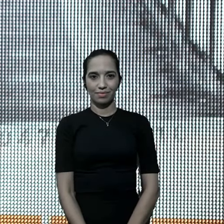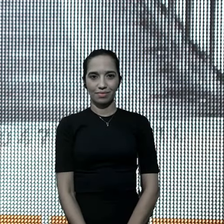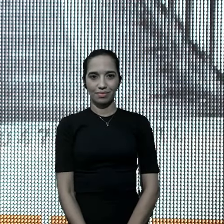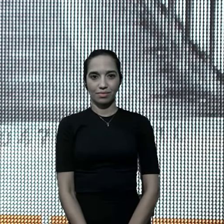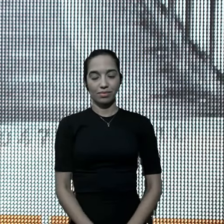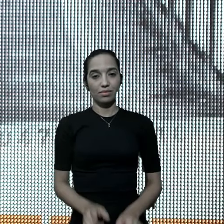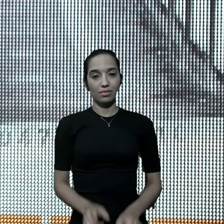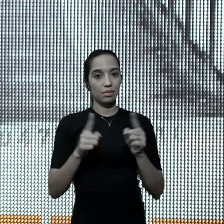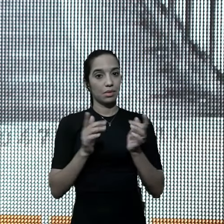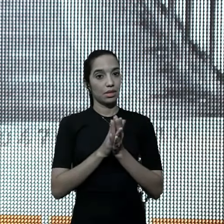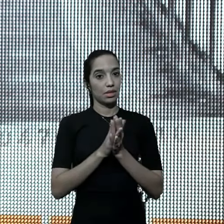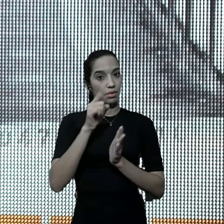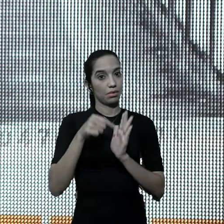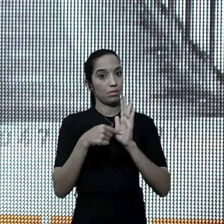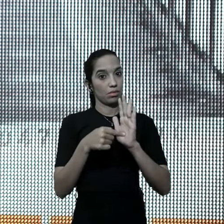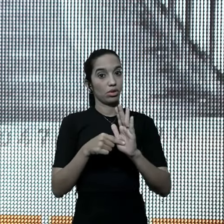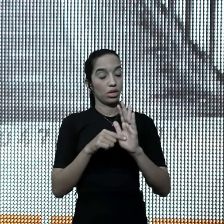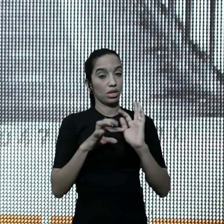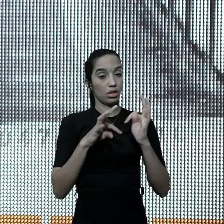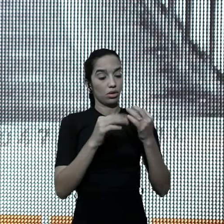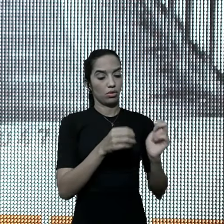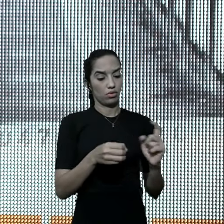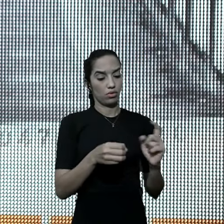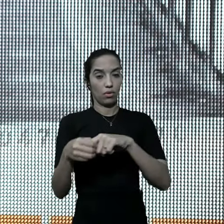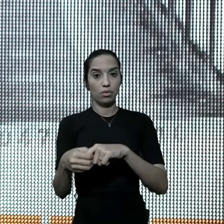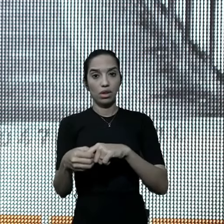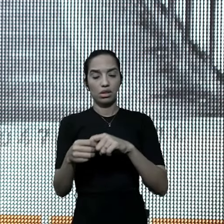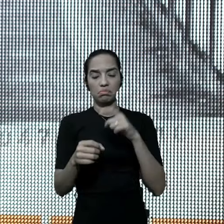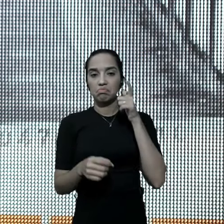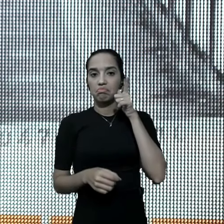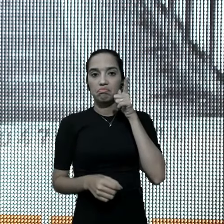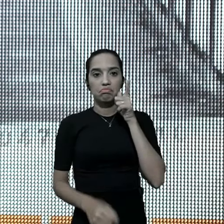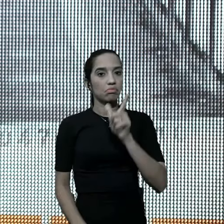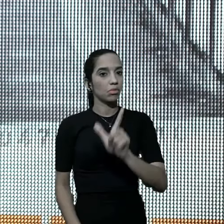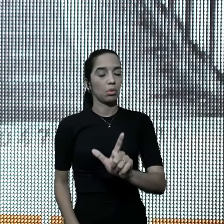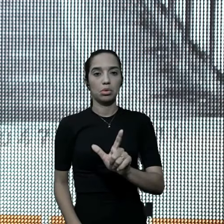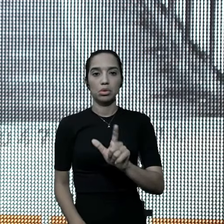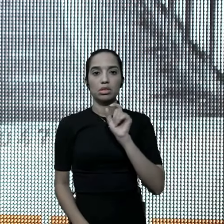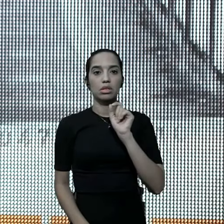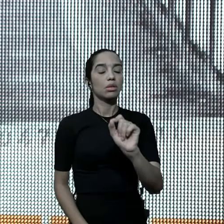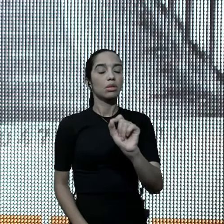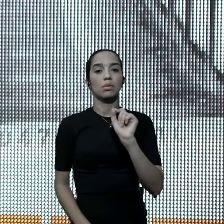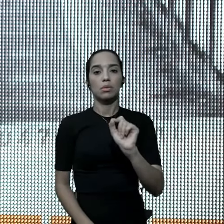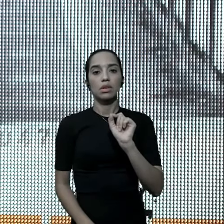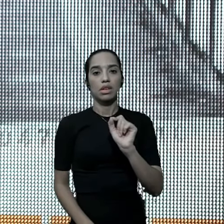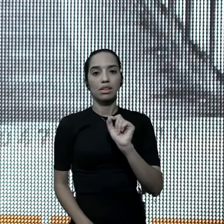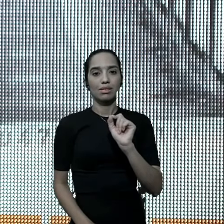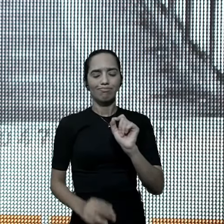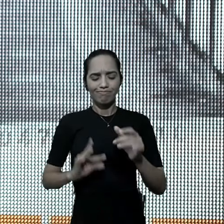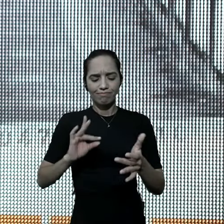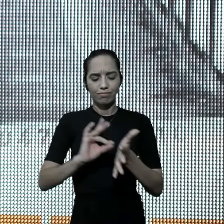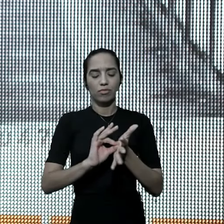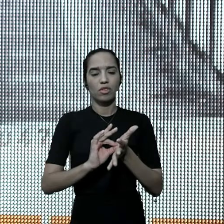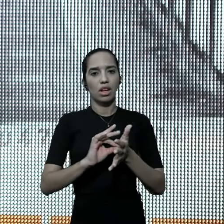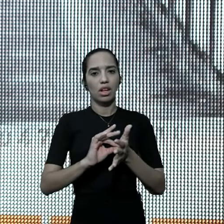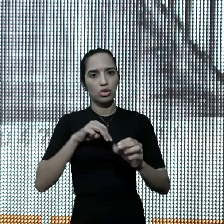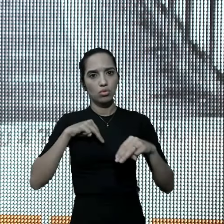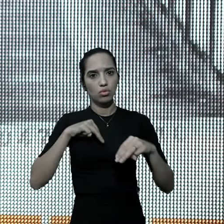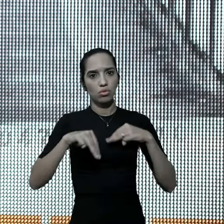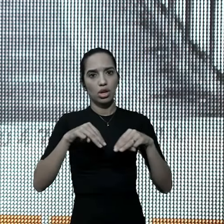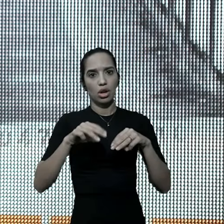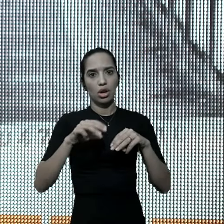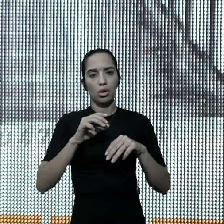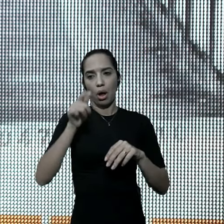mas a Bíblia, nos conta, outra ocasião, que eles voltaram, e eles não conseguiram, ser efetivos, no seu ministério, eles não conseguiram,